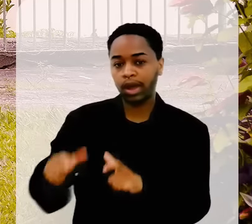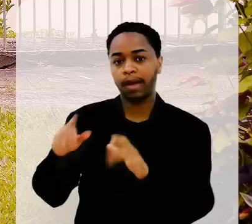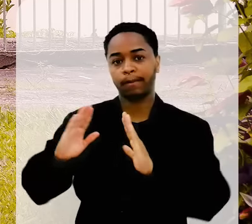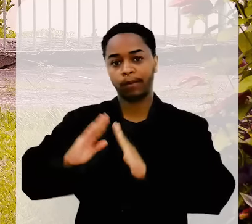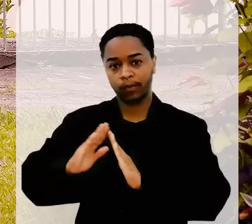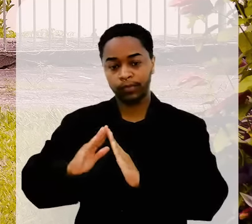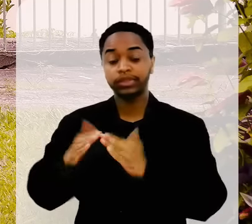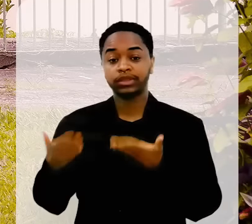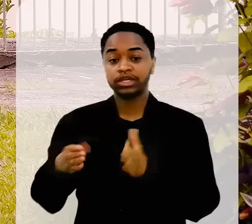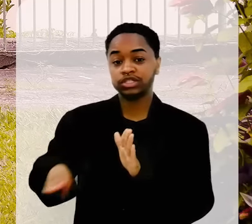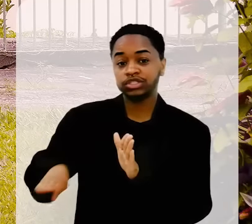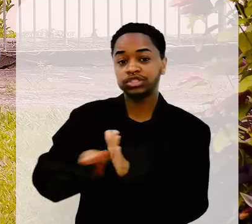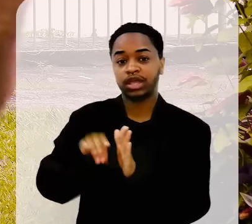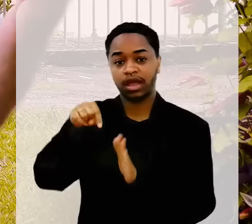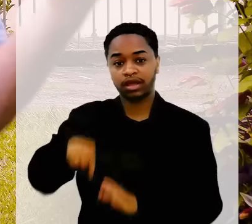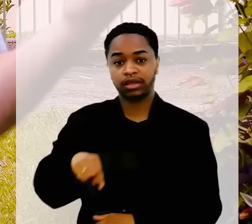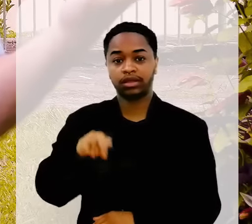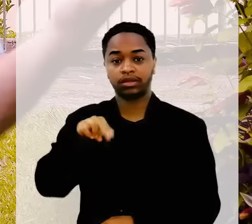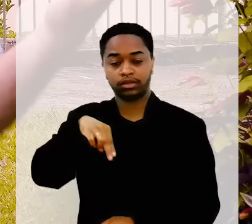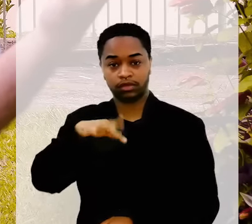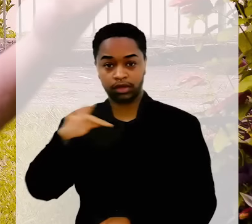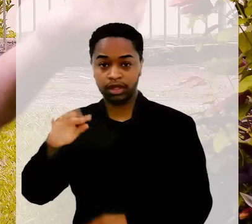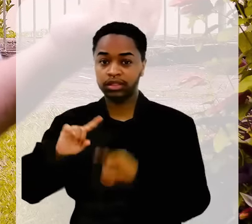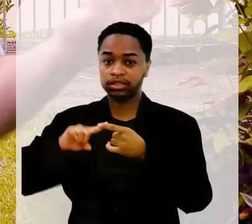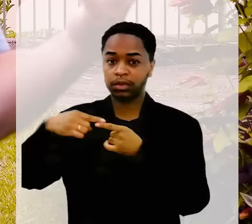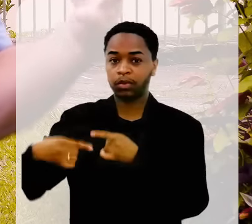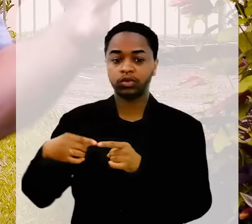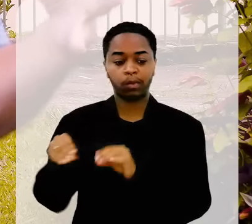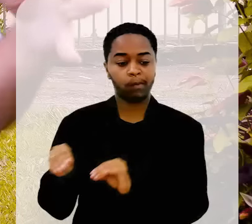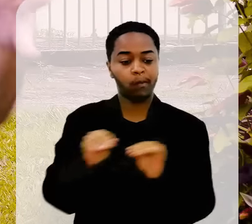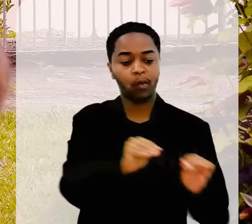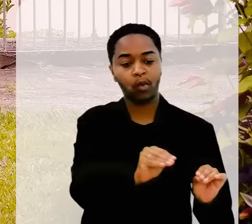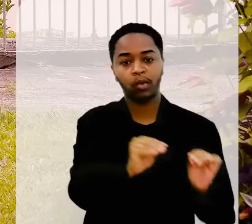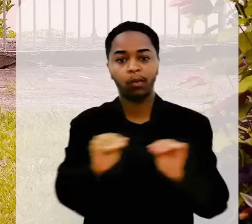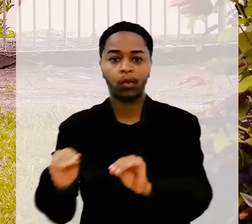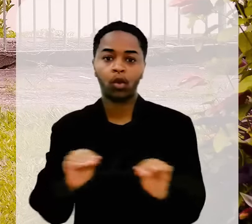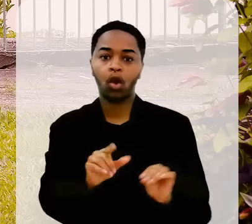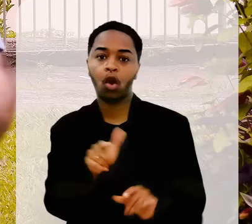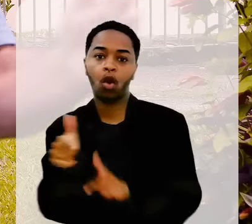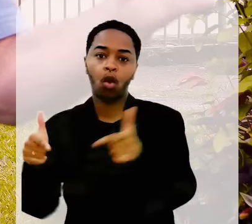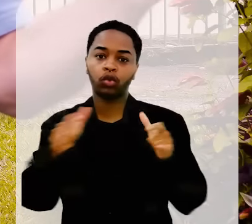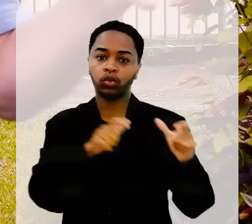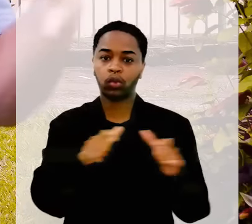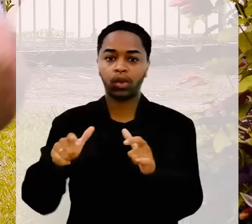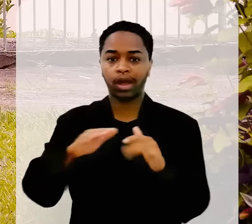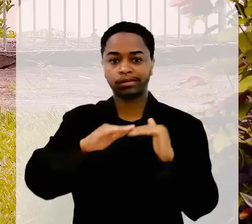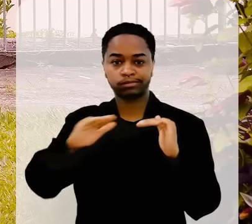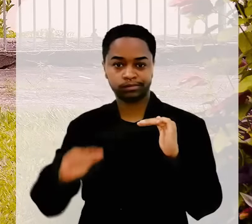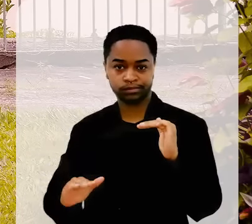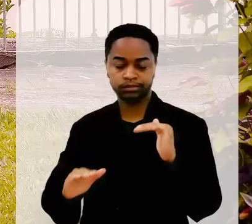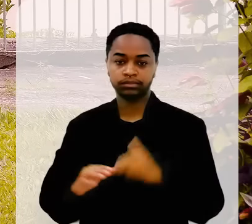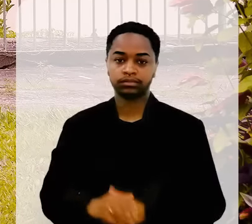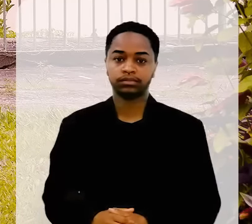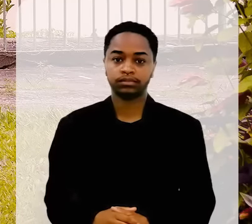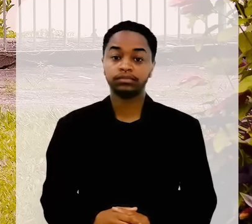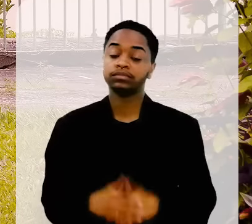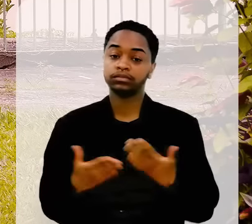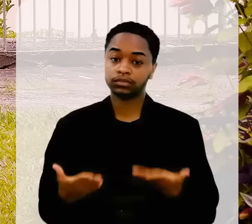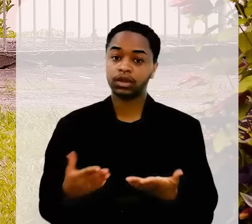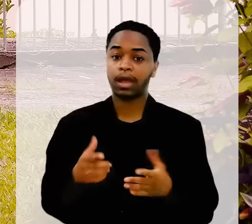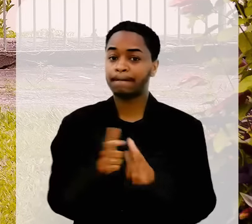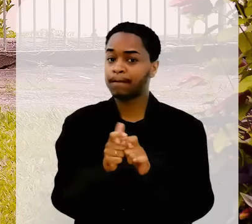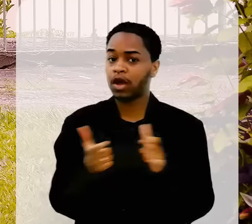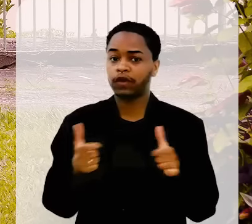eles, então eles vêm da Suíça, ficam aqui em Nova Friburgo, e em Nova Friburgo eles vão descendo, como a gente chama, para as terras mais baixas um pouco que Nova